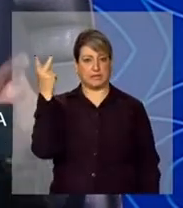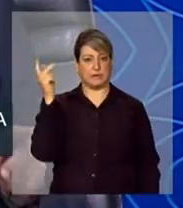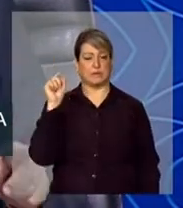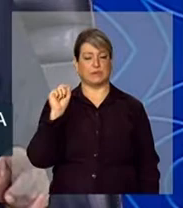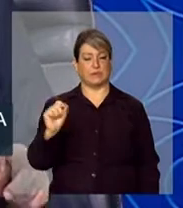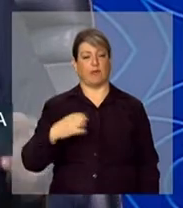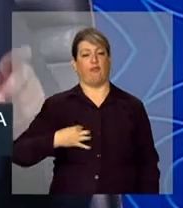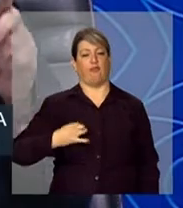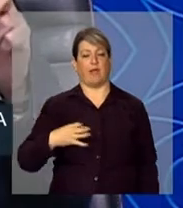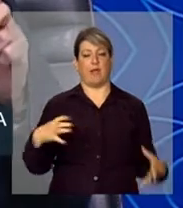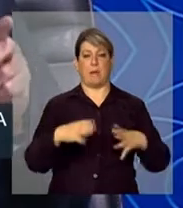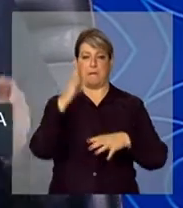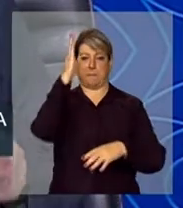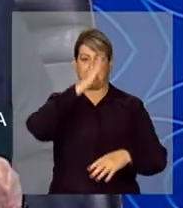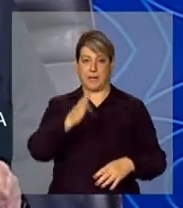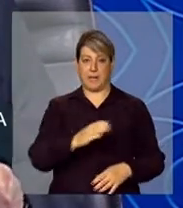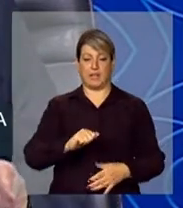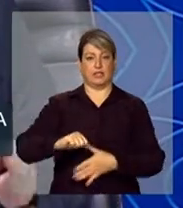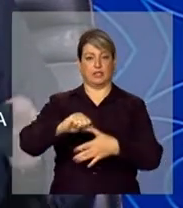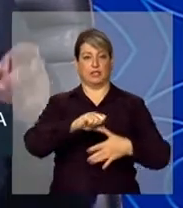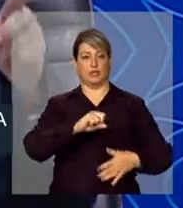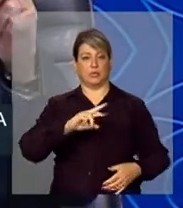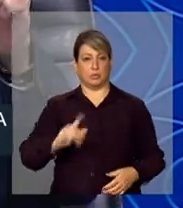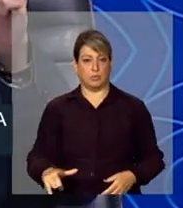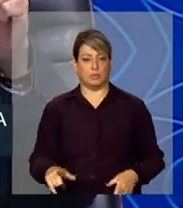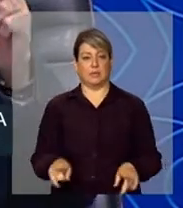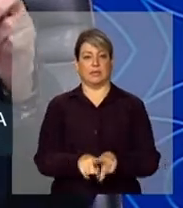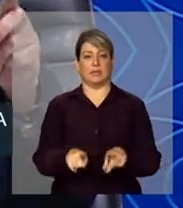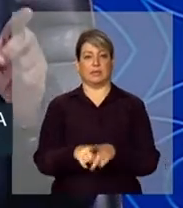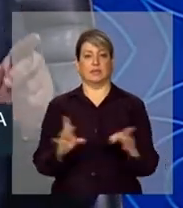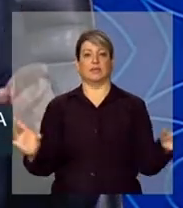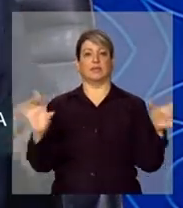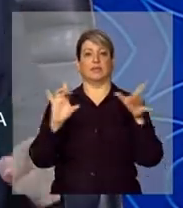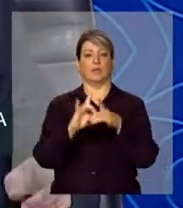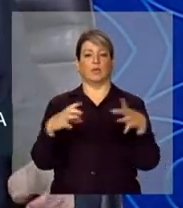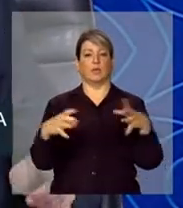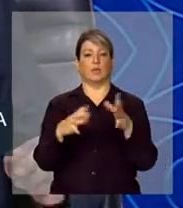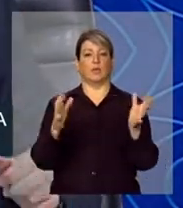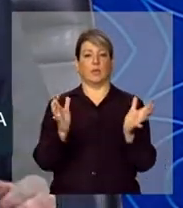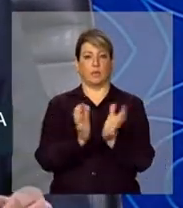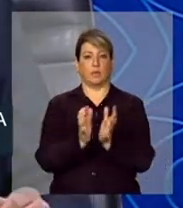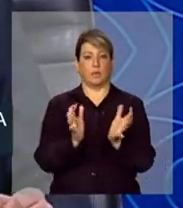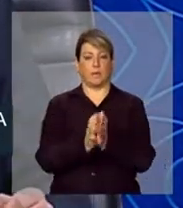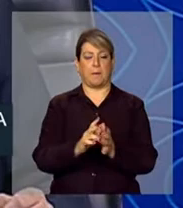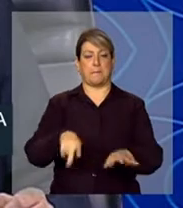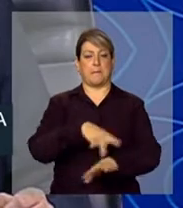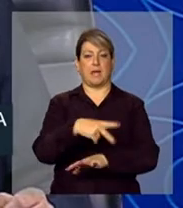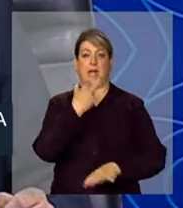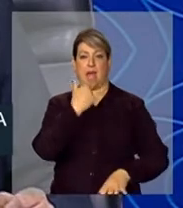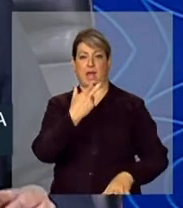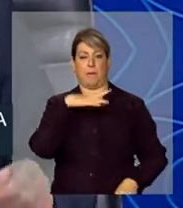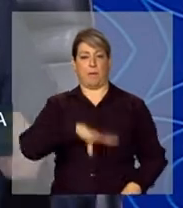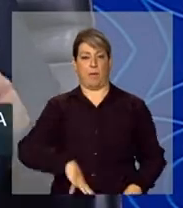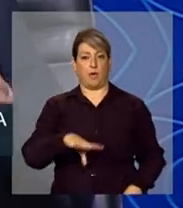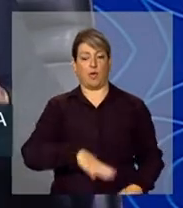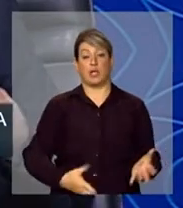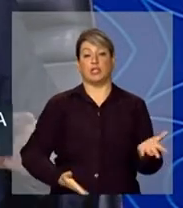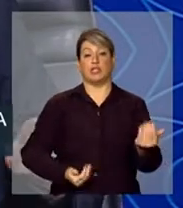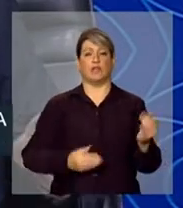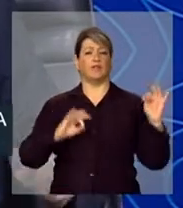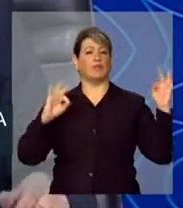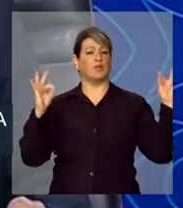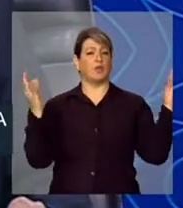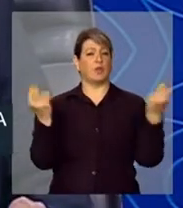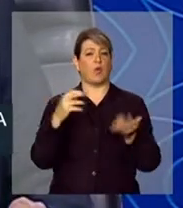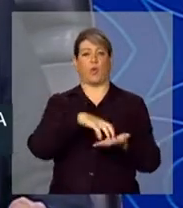brasileiros, sul-americanos, integrantes da comunidade dos países de língua portuguesa, jovens de todas